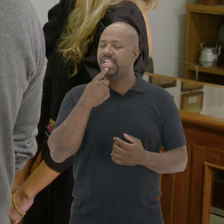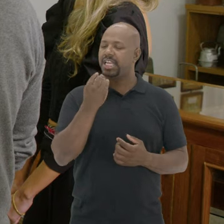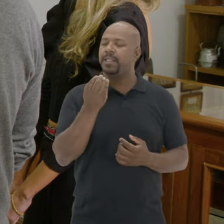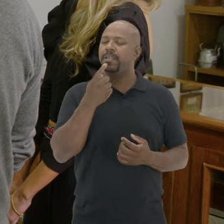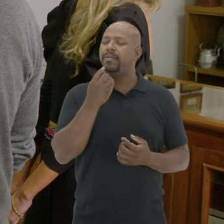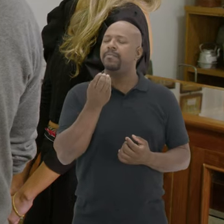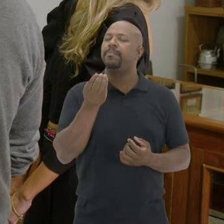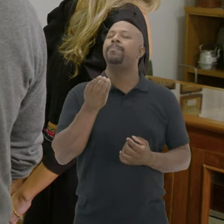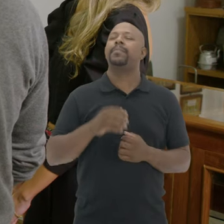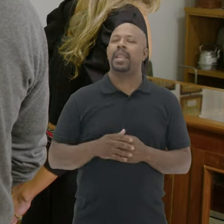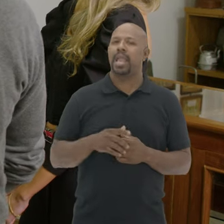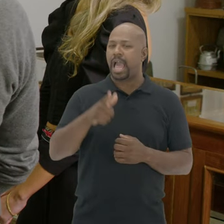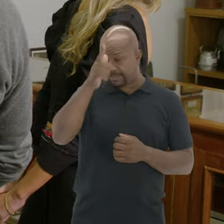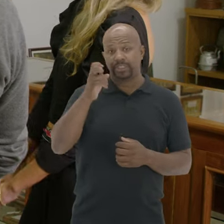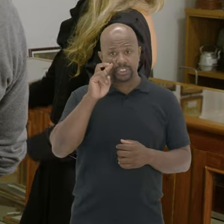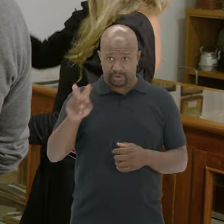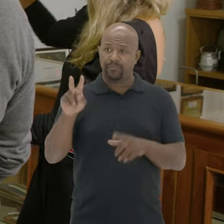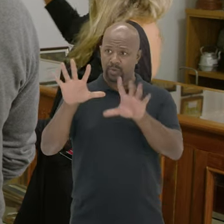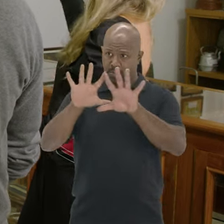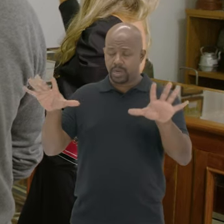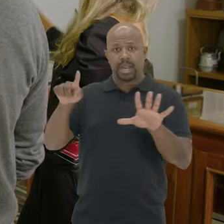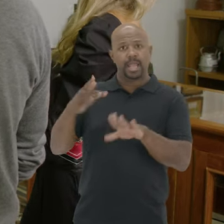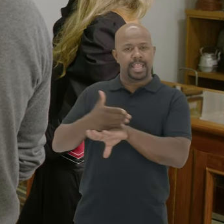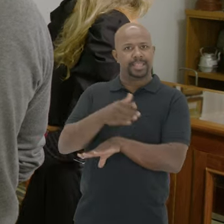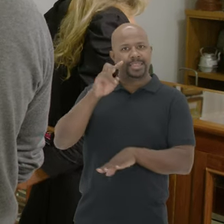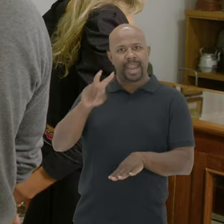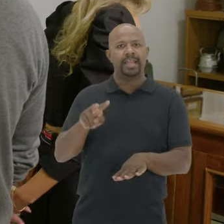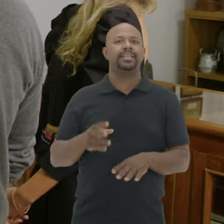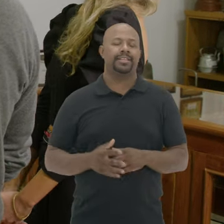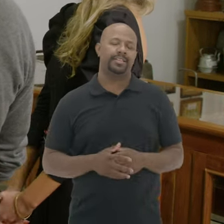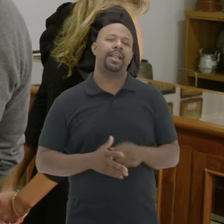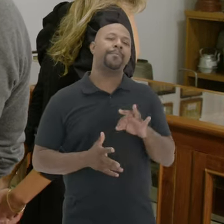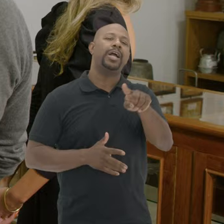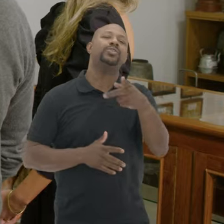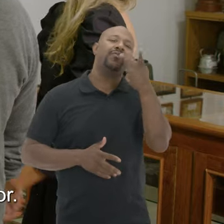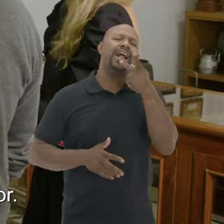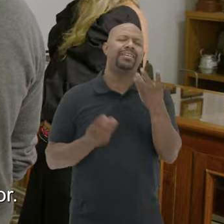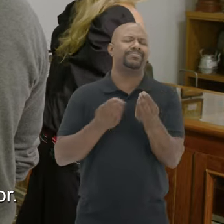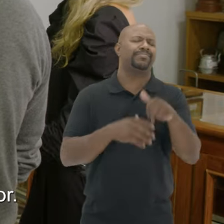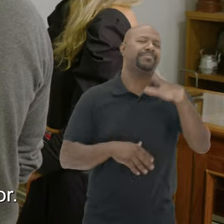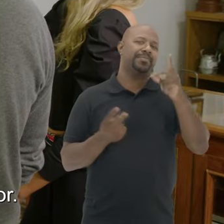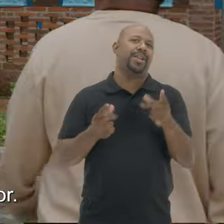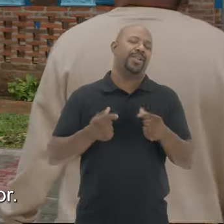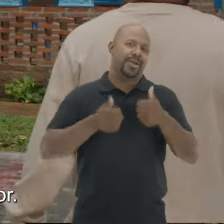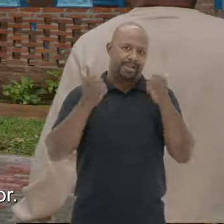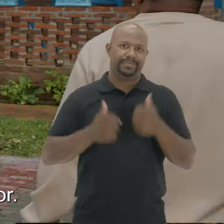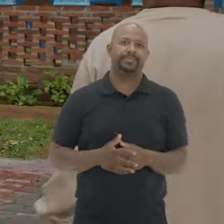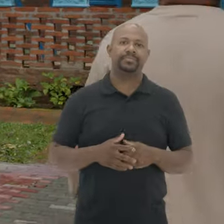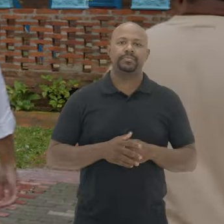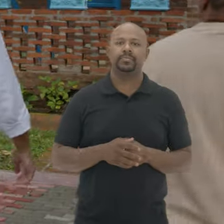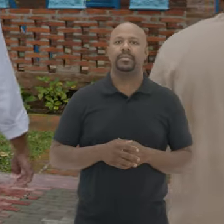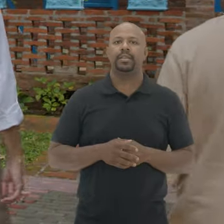liebe Ich liebe Ich liebe A gente viu lá na entrada Sim Mas o senhor falando Fica bem melhor